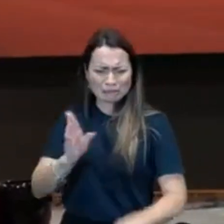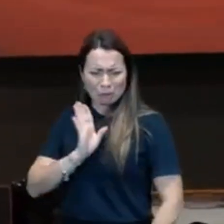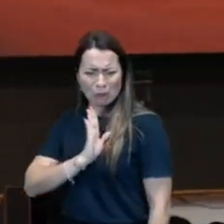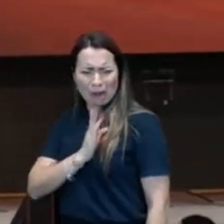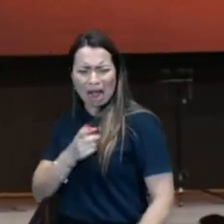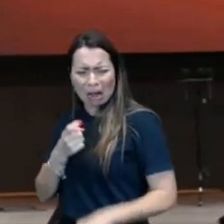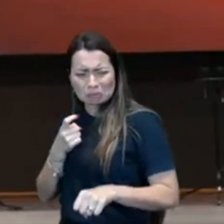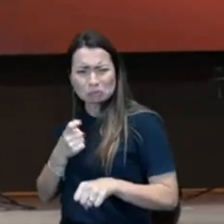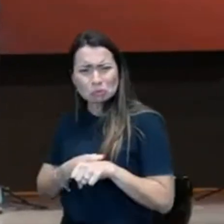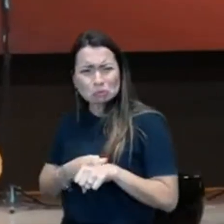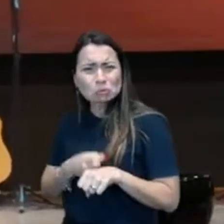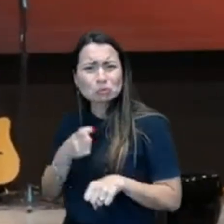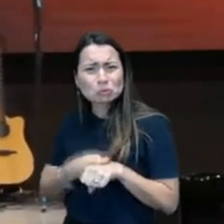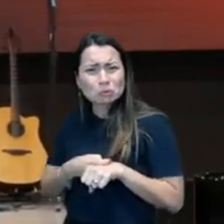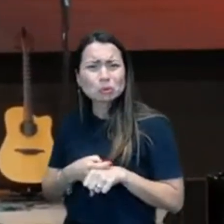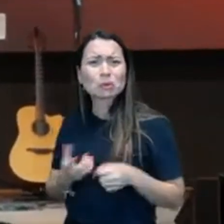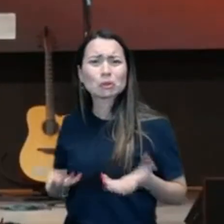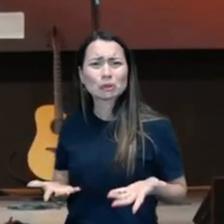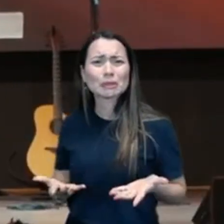andam de mão dada.